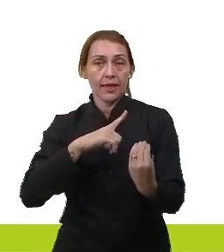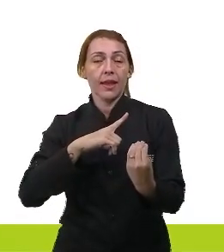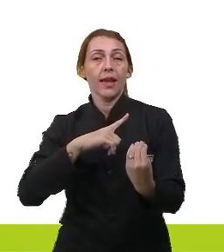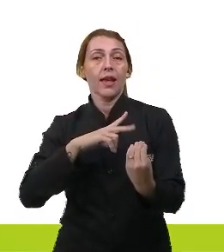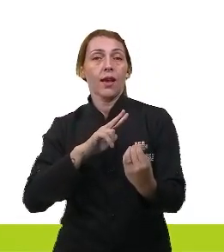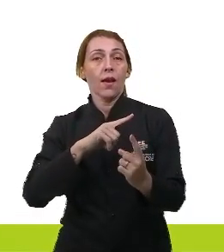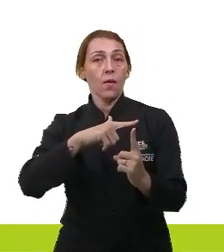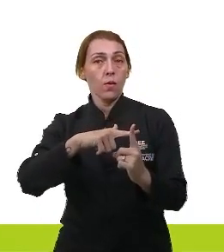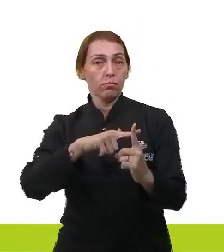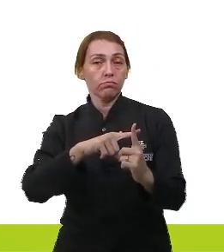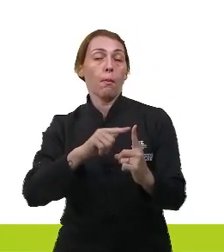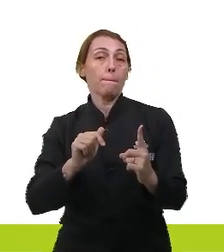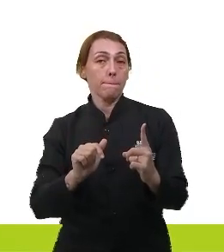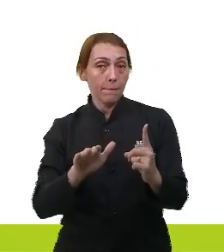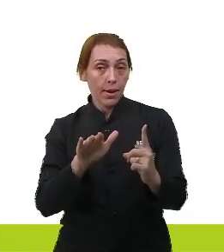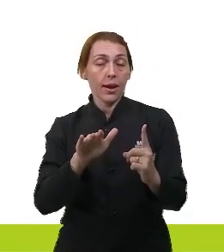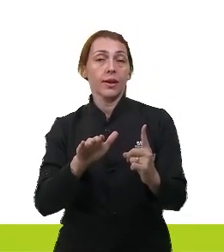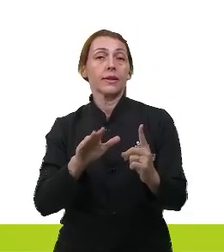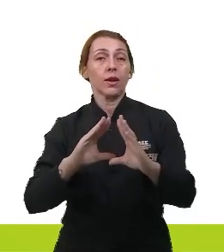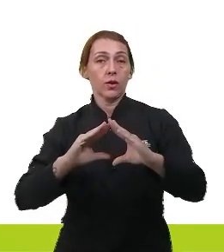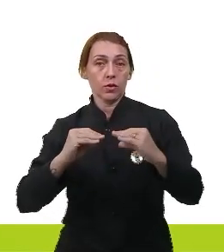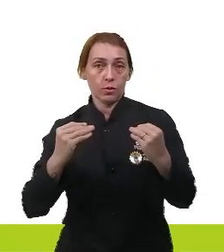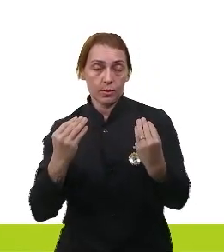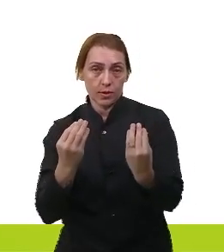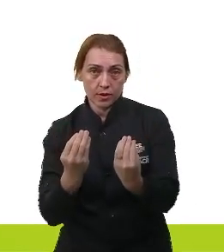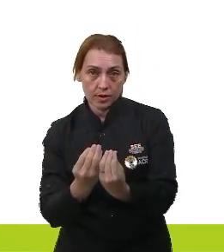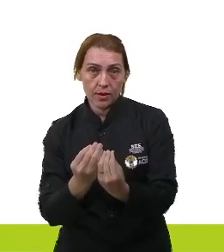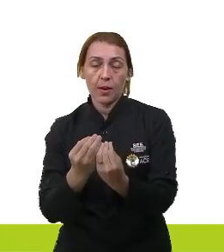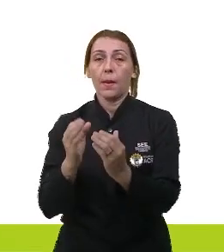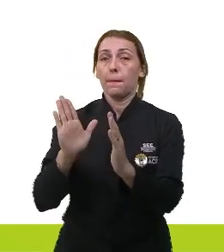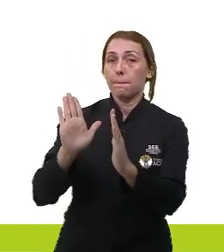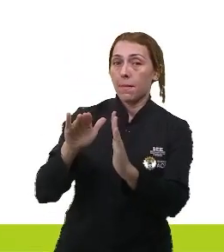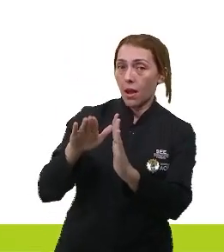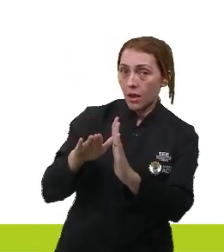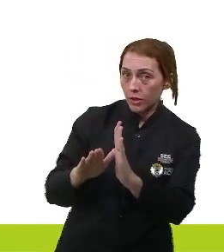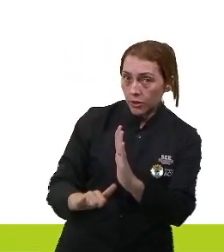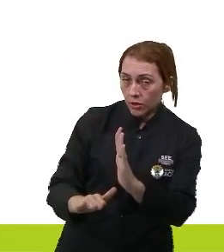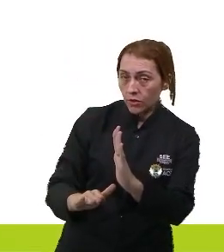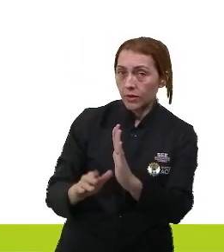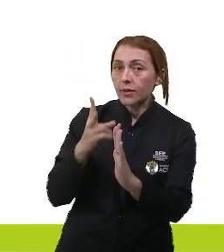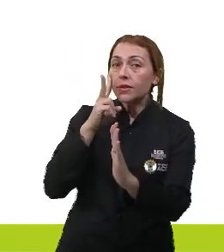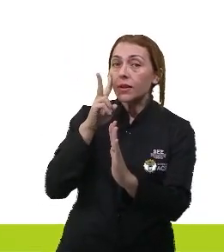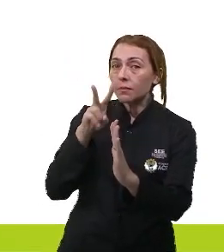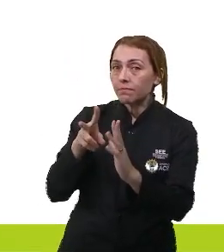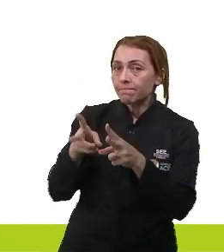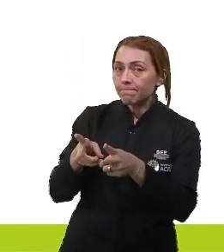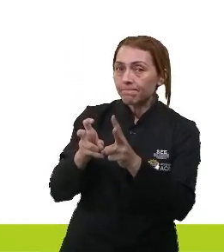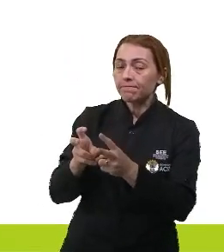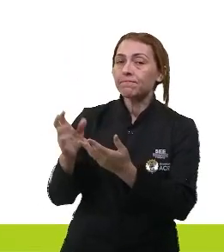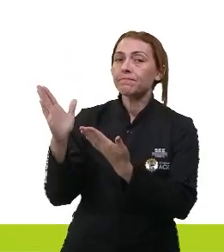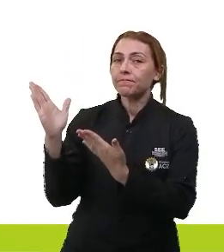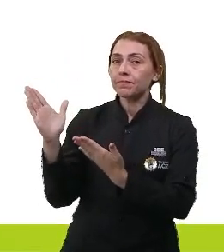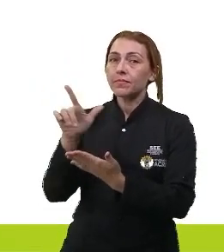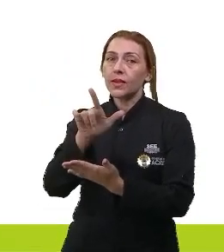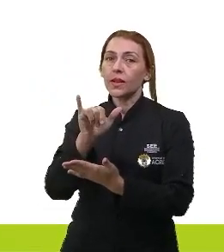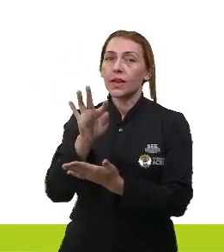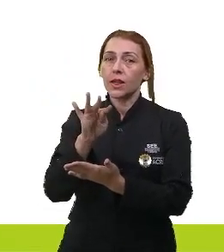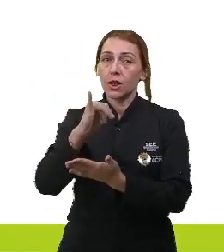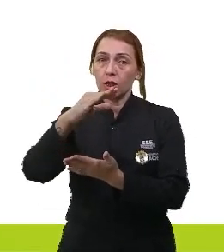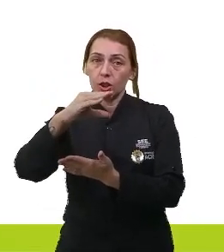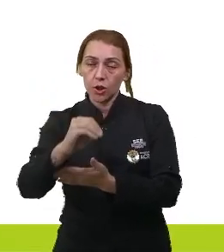alto e eu tenho uma substância que tem um potencial baixo, tá vendo aí? Olha só, o lítio